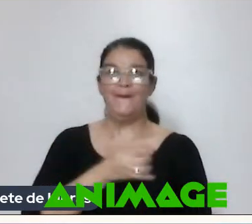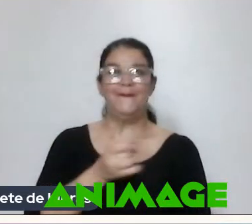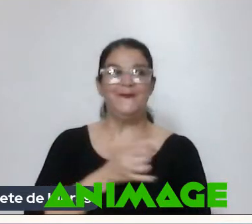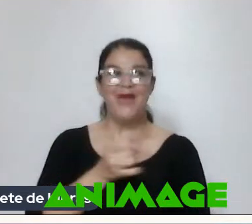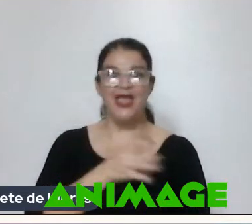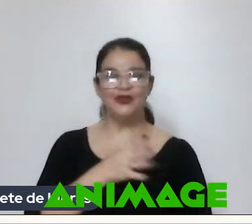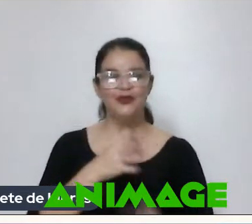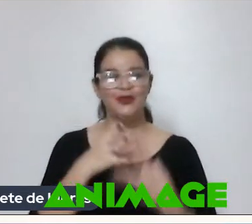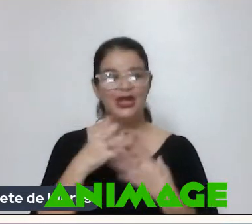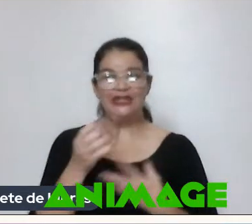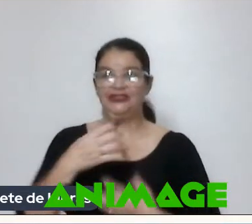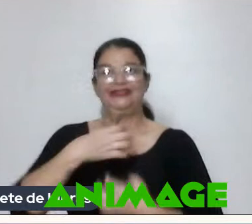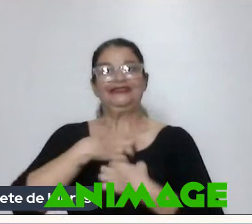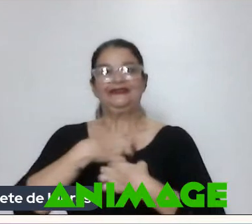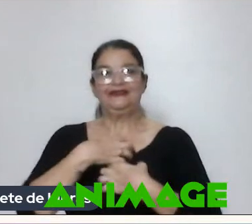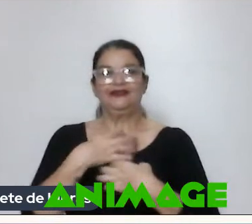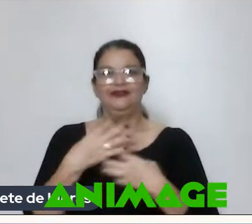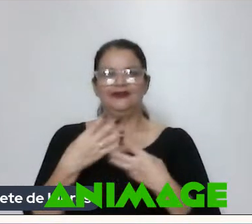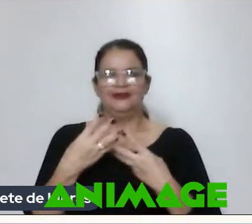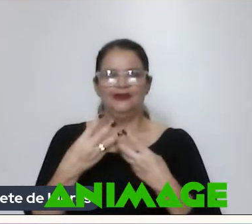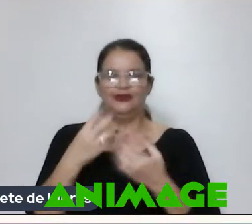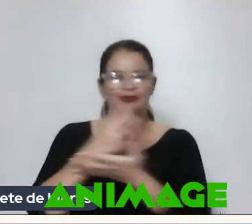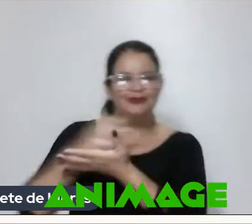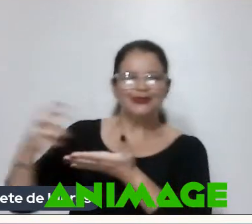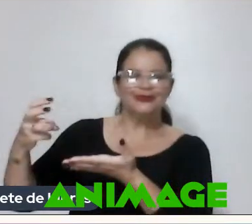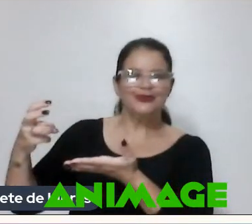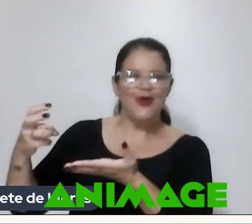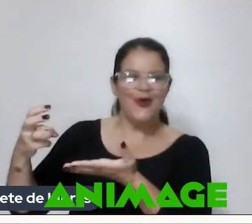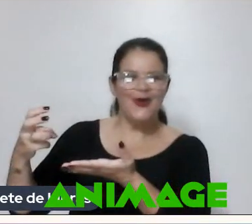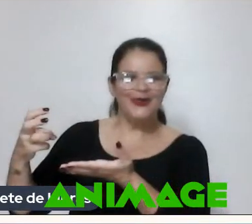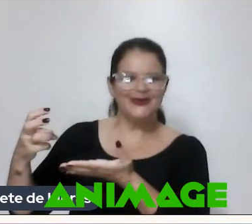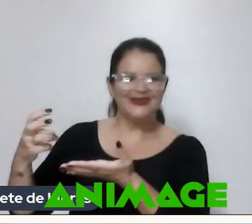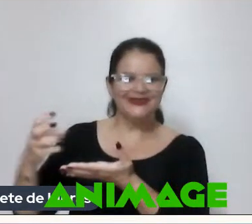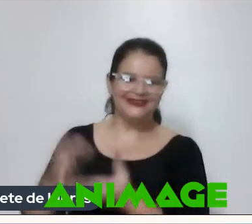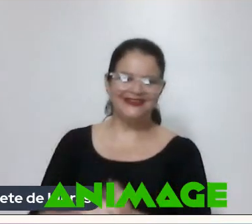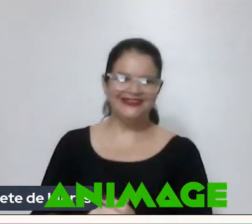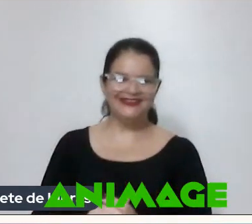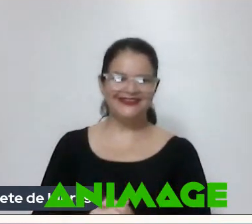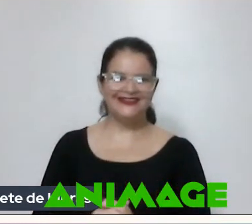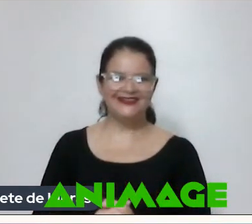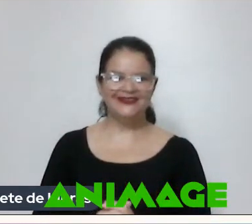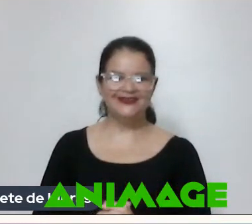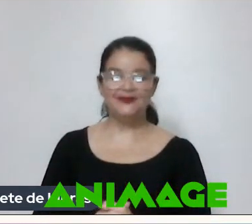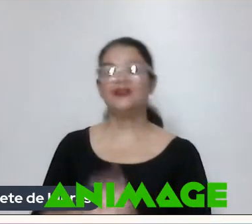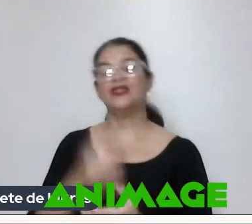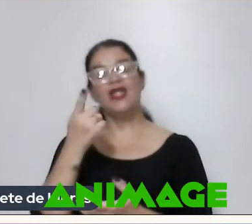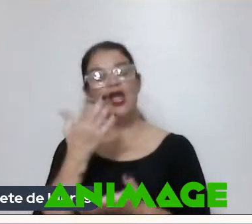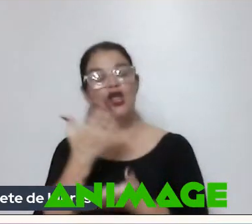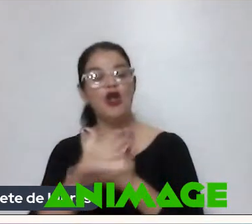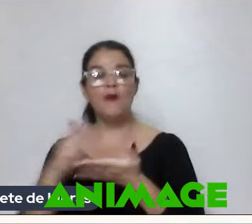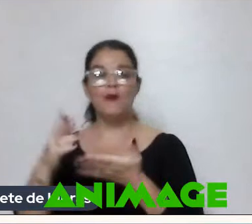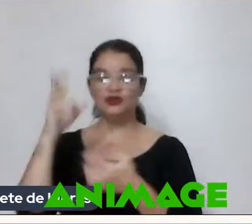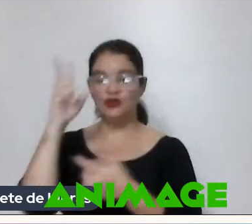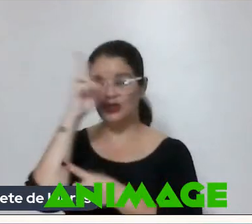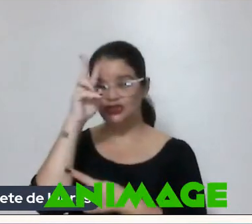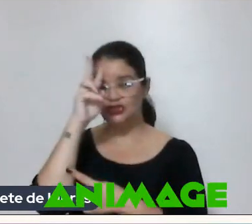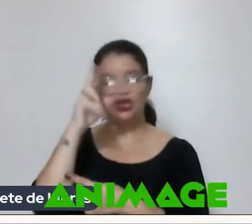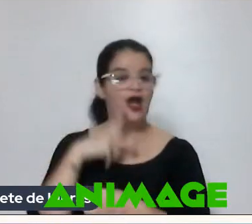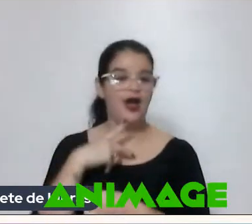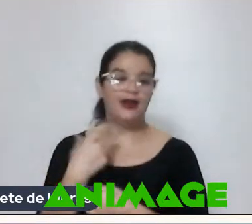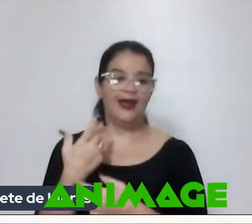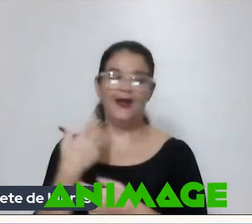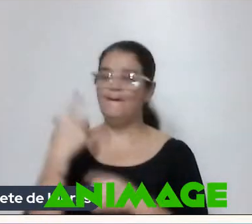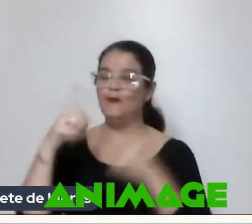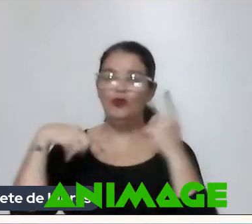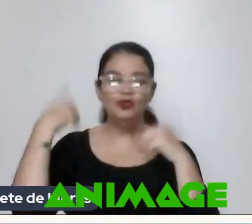tinha Foi Passou E E aí Começou essa história É muito